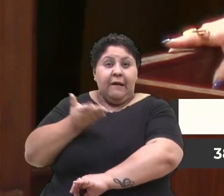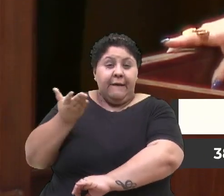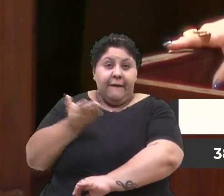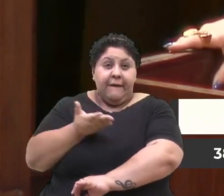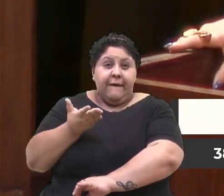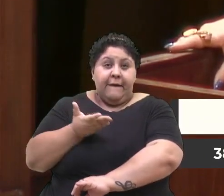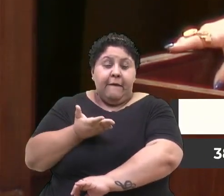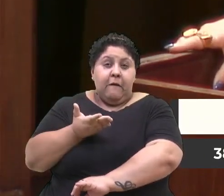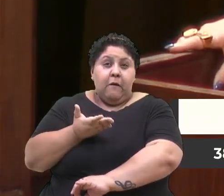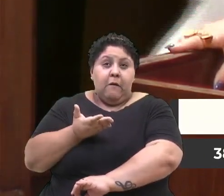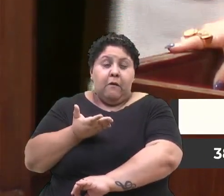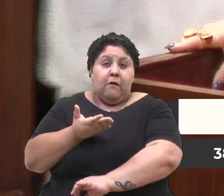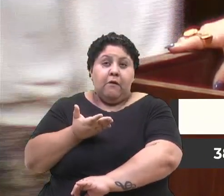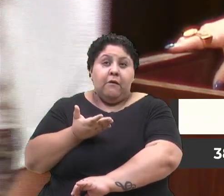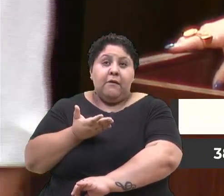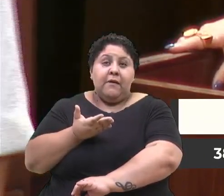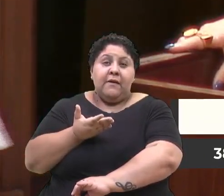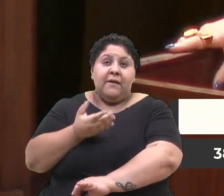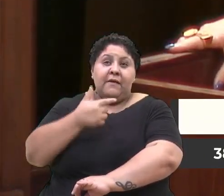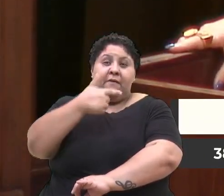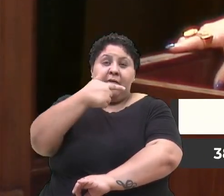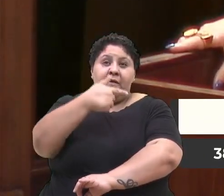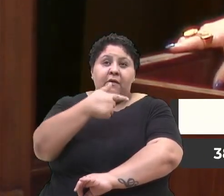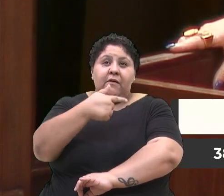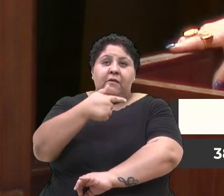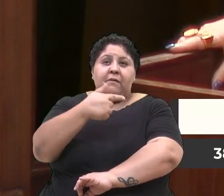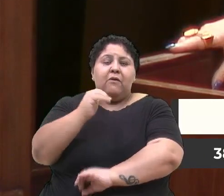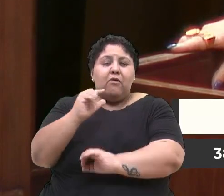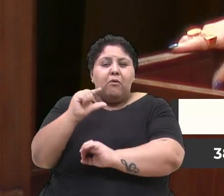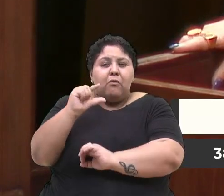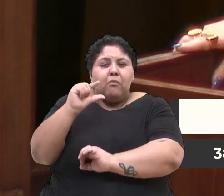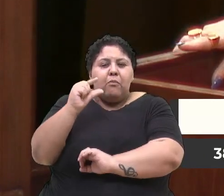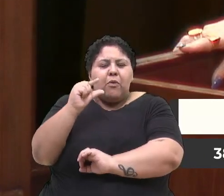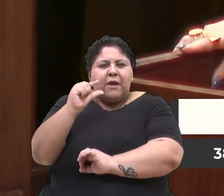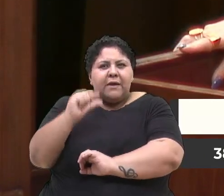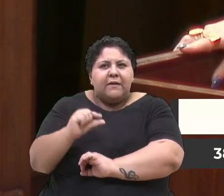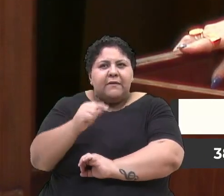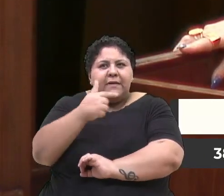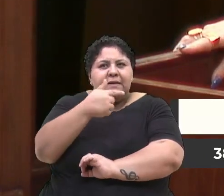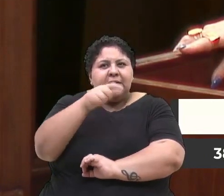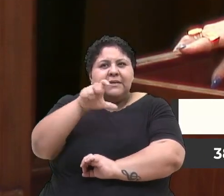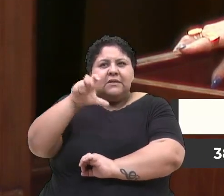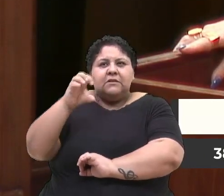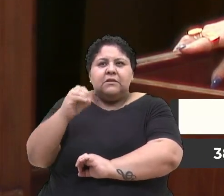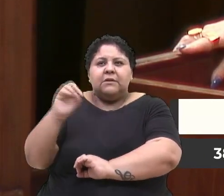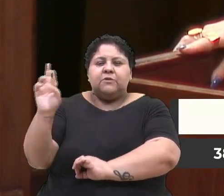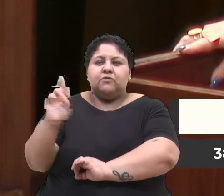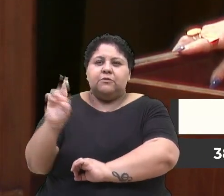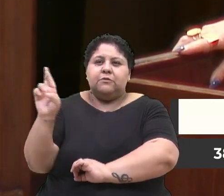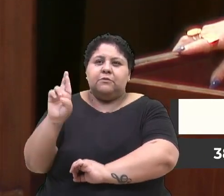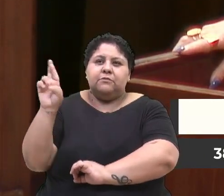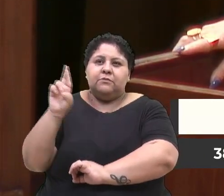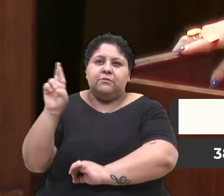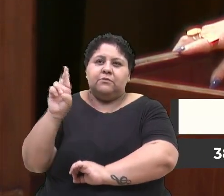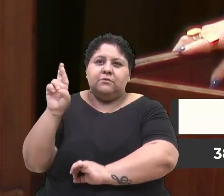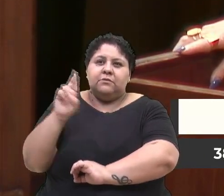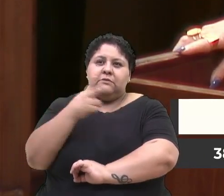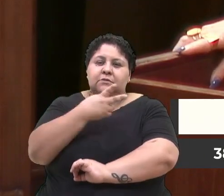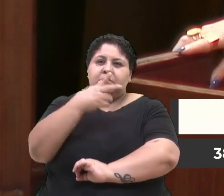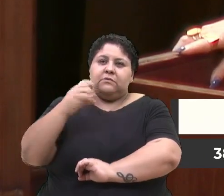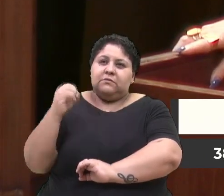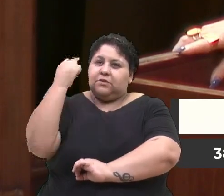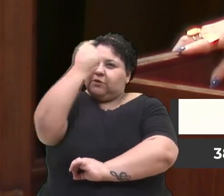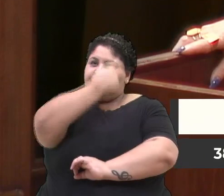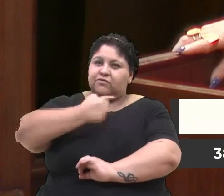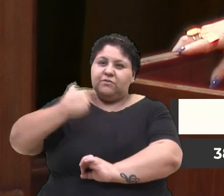remuneração de 700, um pouquinho menos que 750 reais por 20 horas de